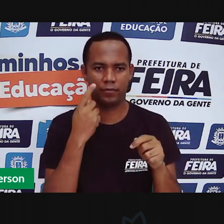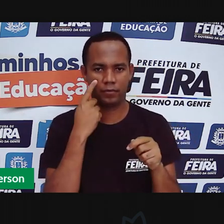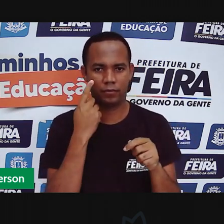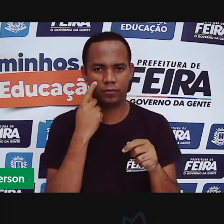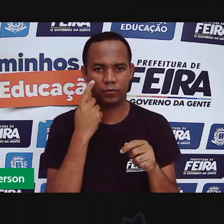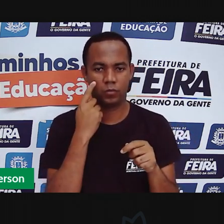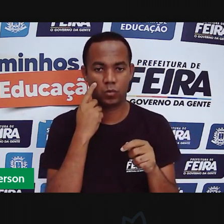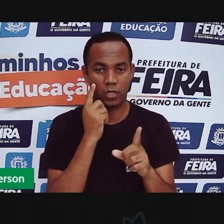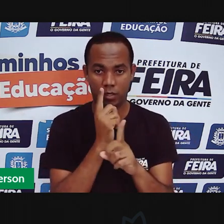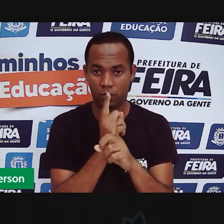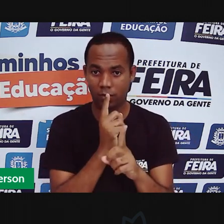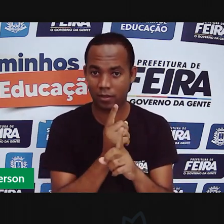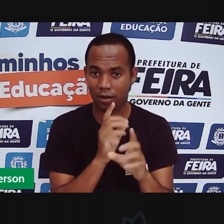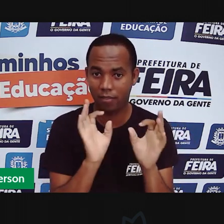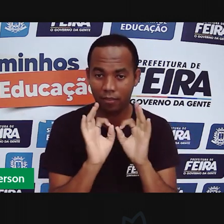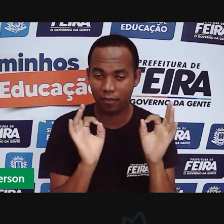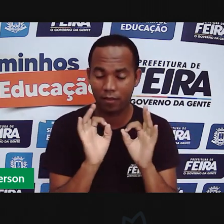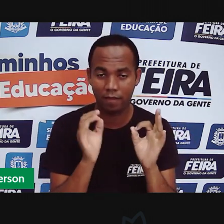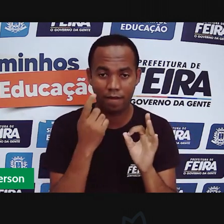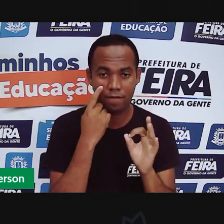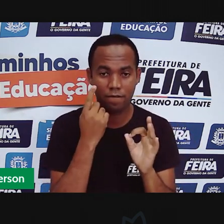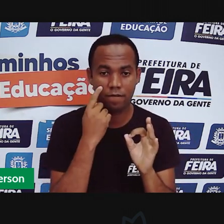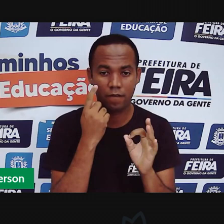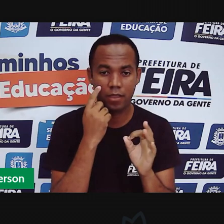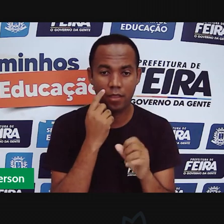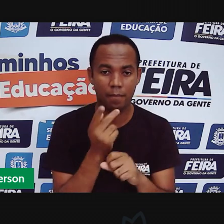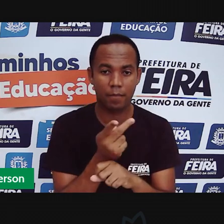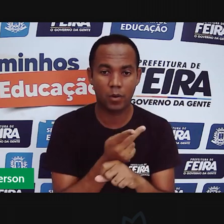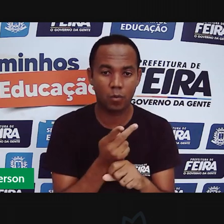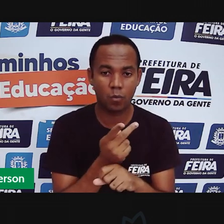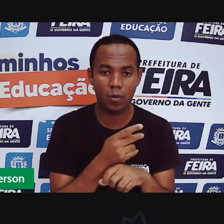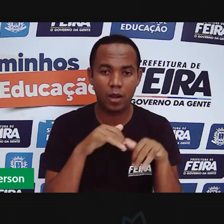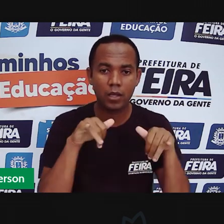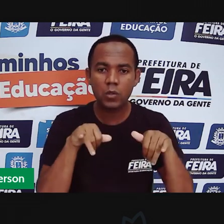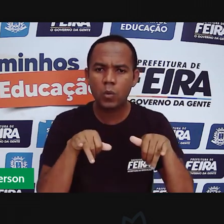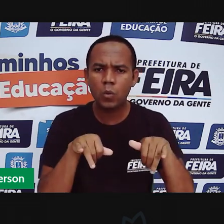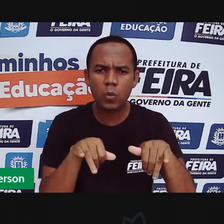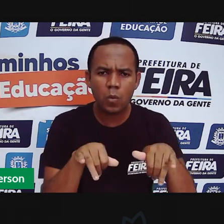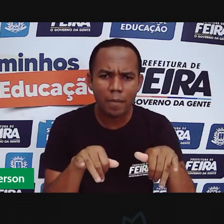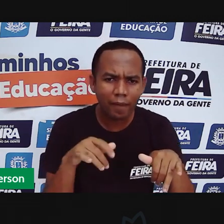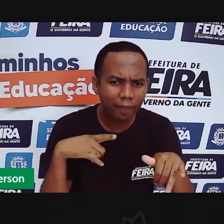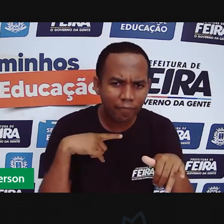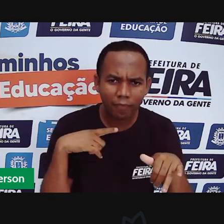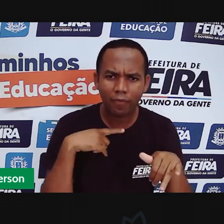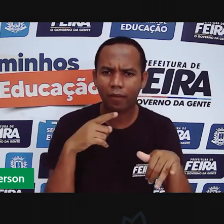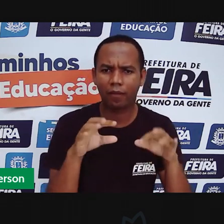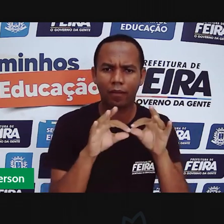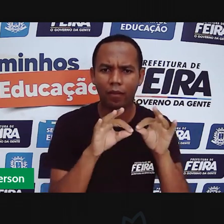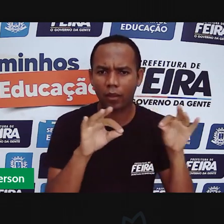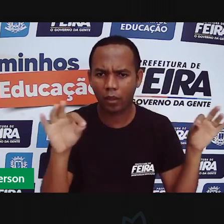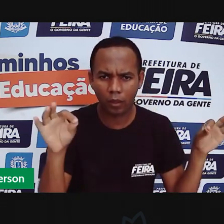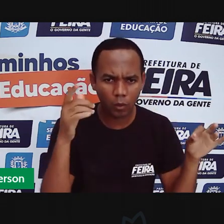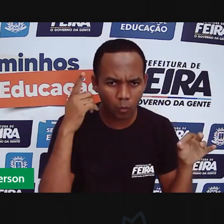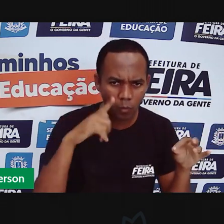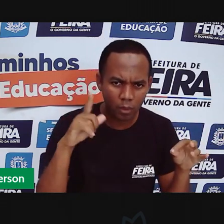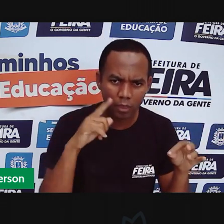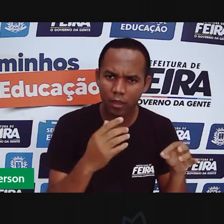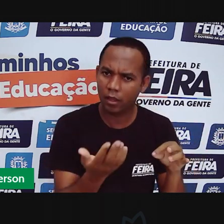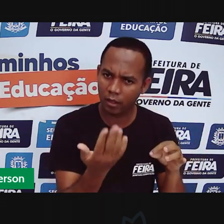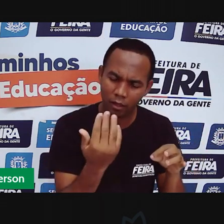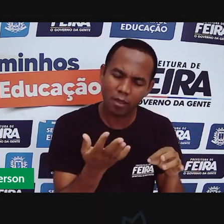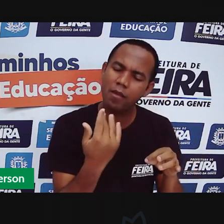Se não encontrar, né? Vê no mercadinho, perto da sua casa. Se a pessoa do mercadinho lá consegue pra você.